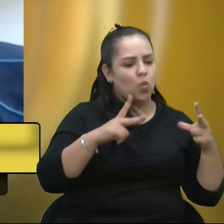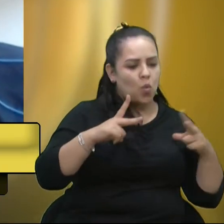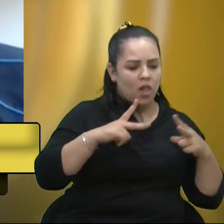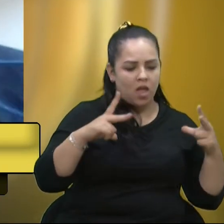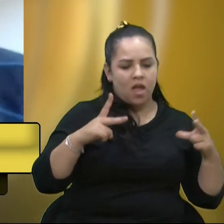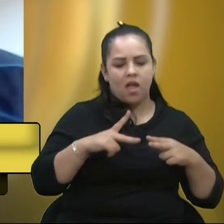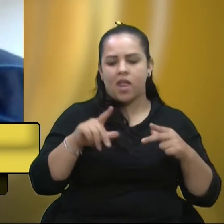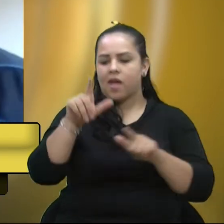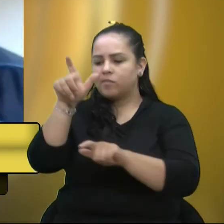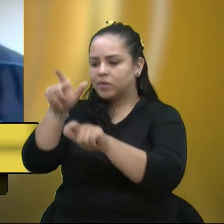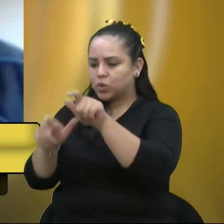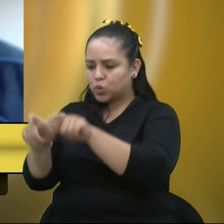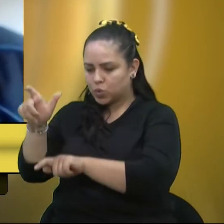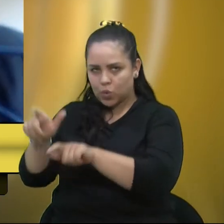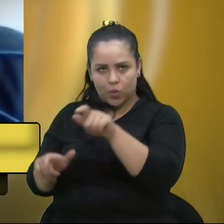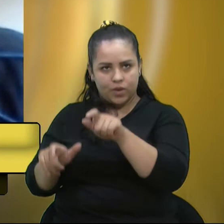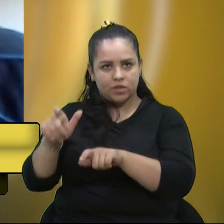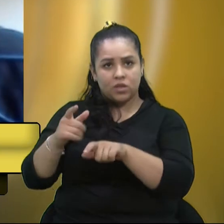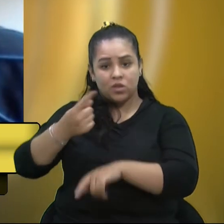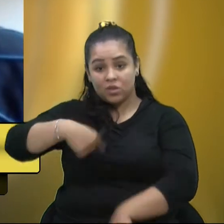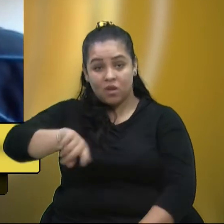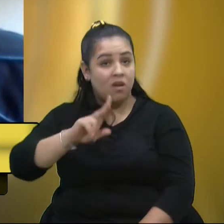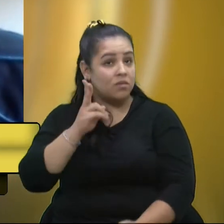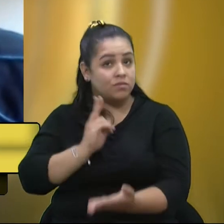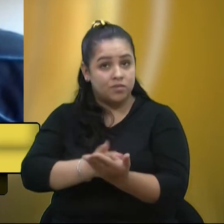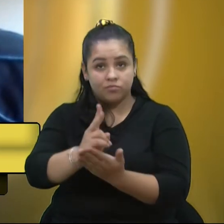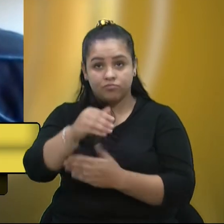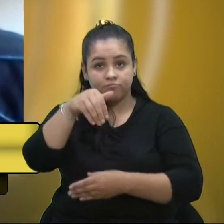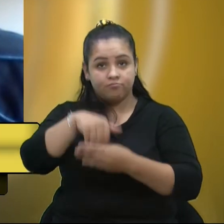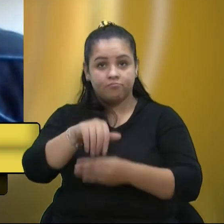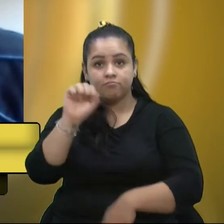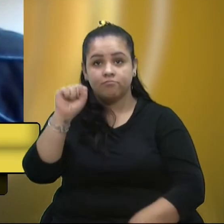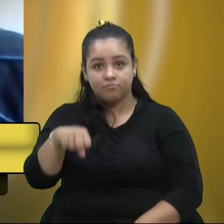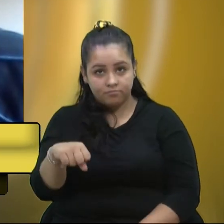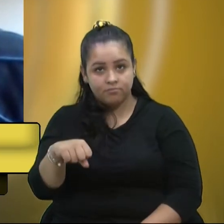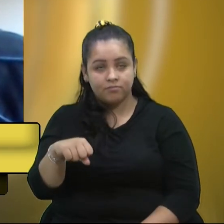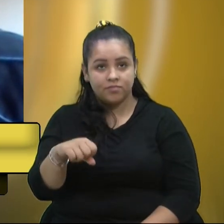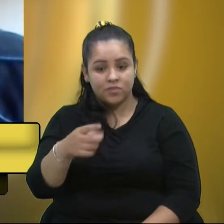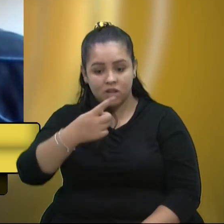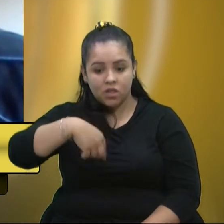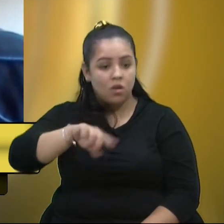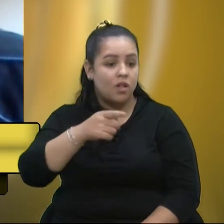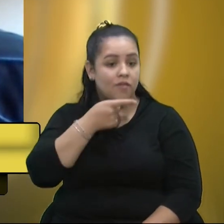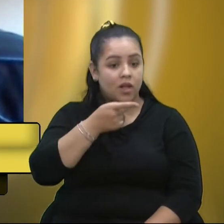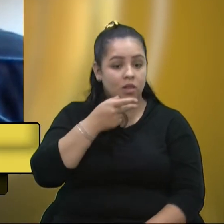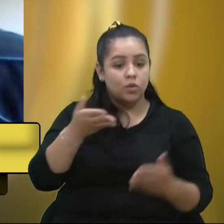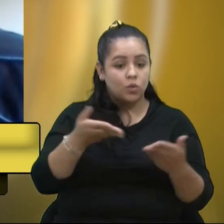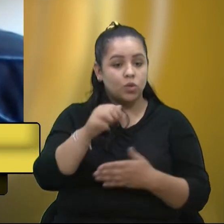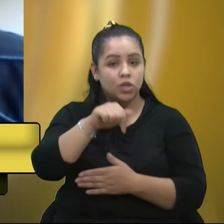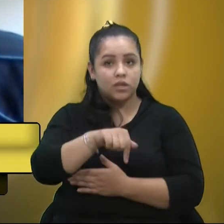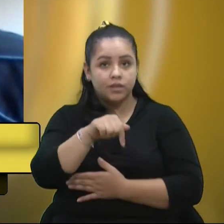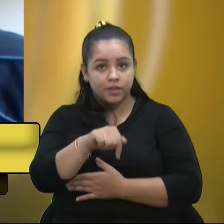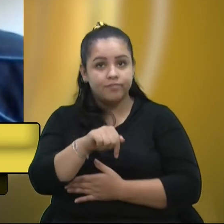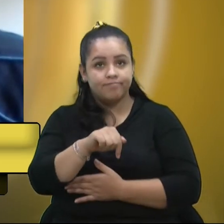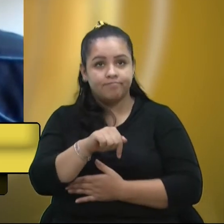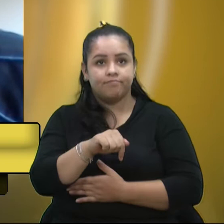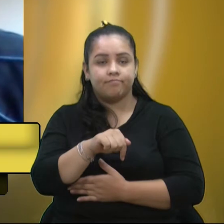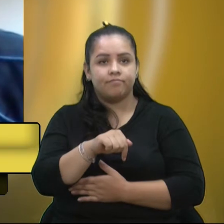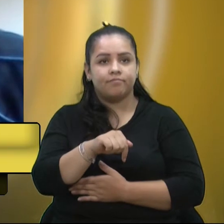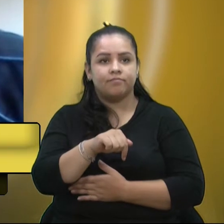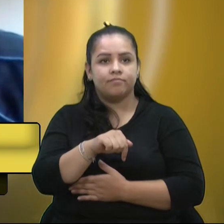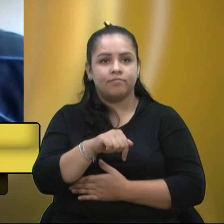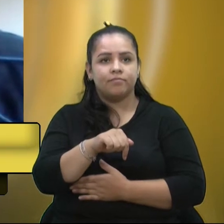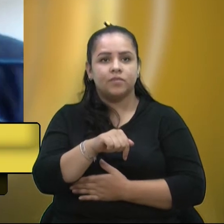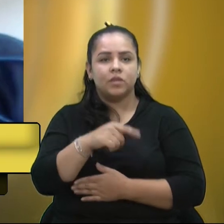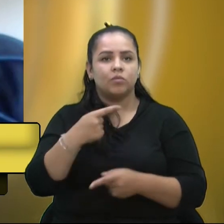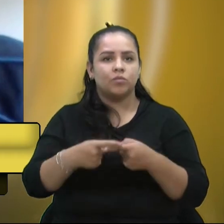seja pelas pessoas, nós sempre votaremos favoráveis. E é isso que a gente está discutindo aqui. Então, quem